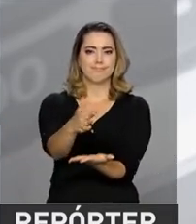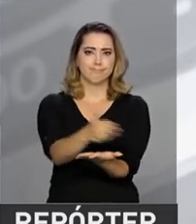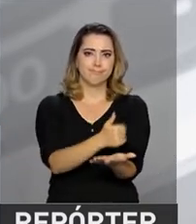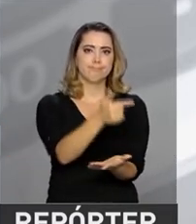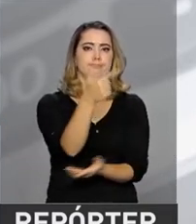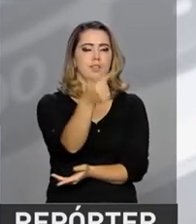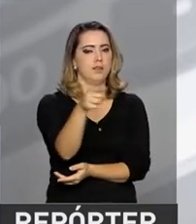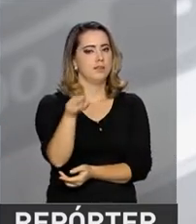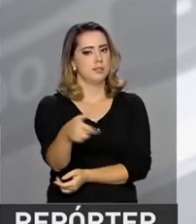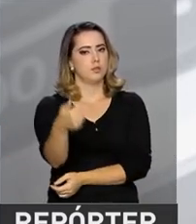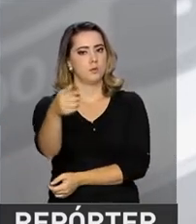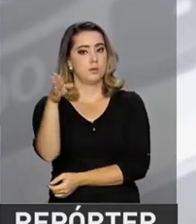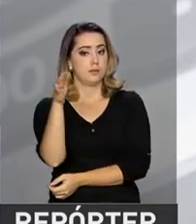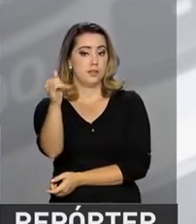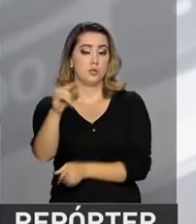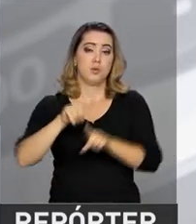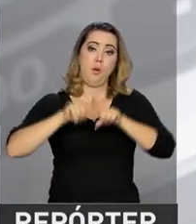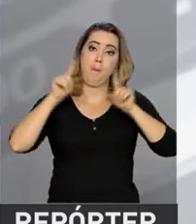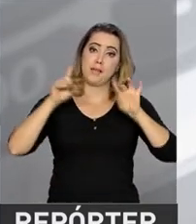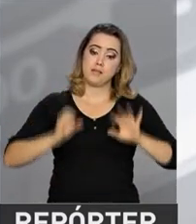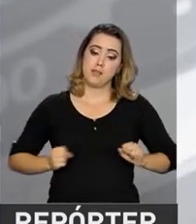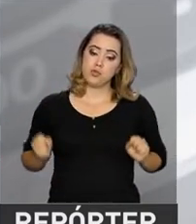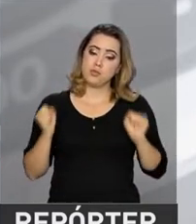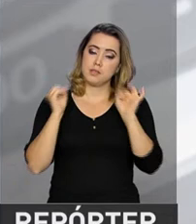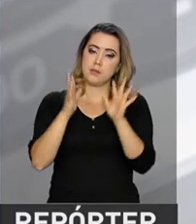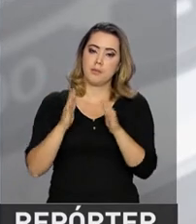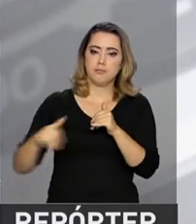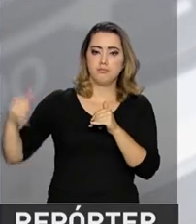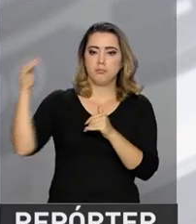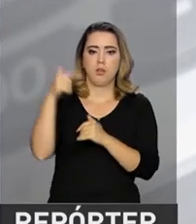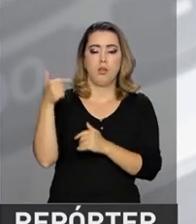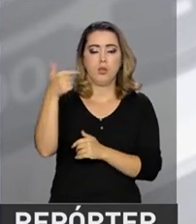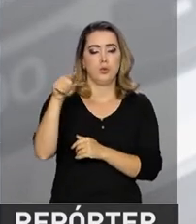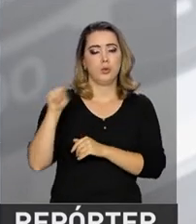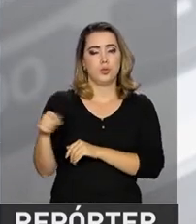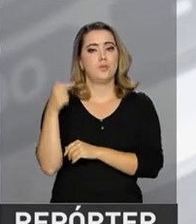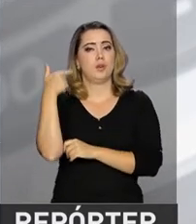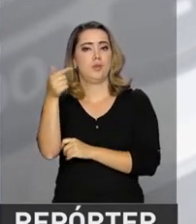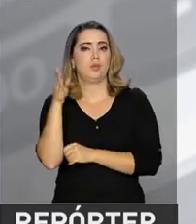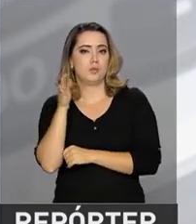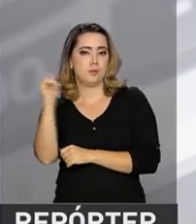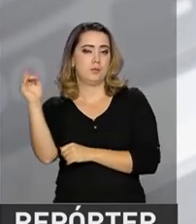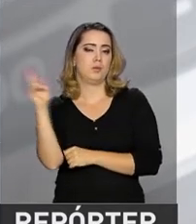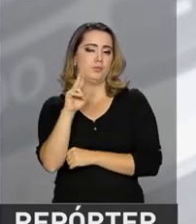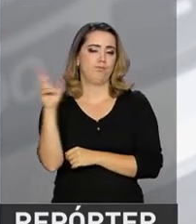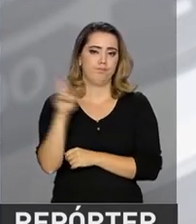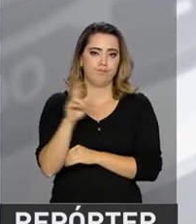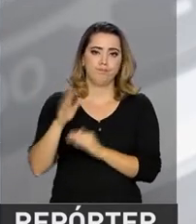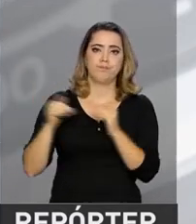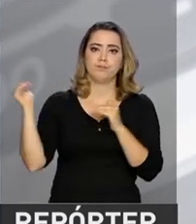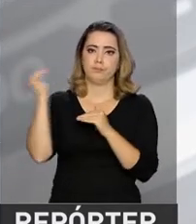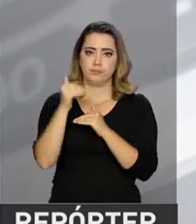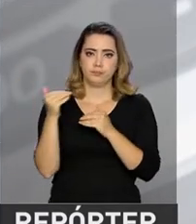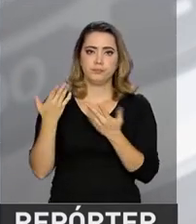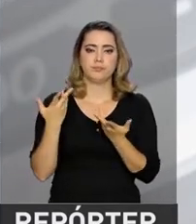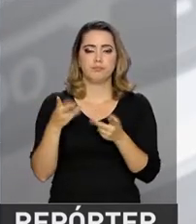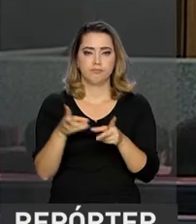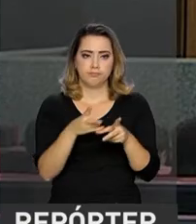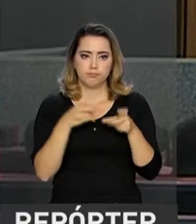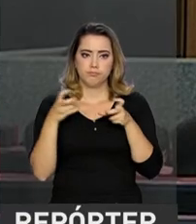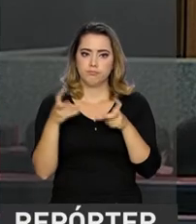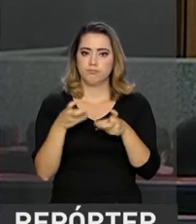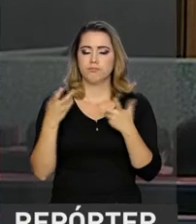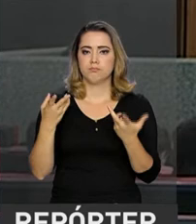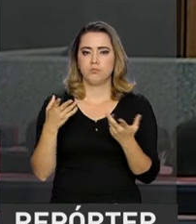700 milhões de reais. Já as despesas devem ficar 2 bilhões e 200 milhões de reais acima do previsto.